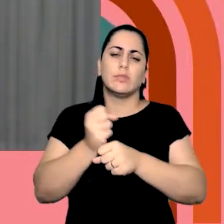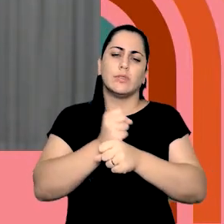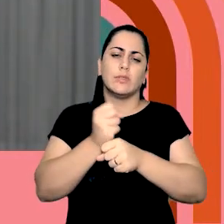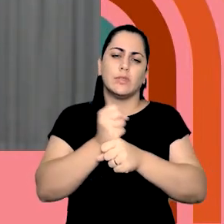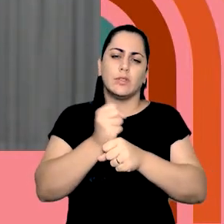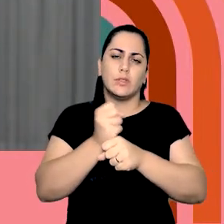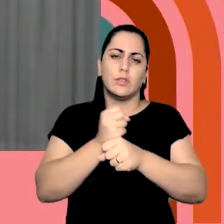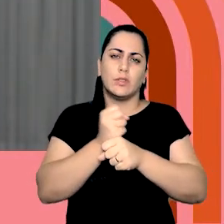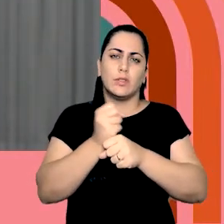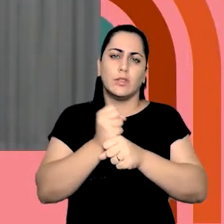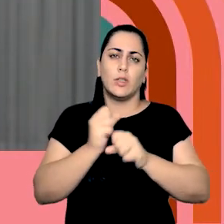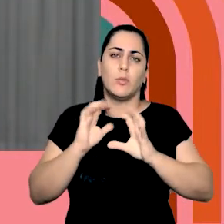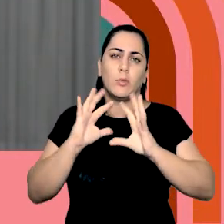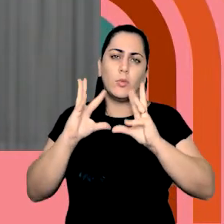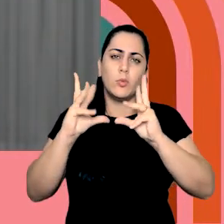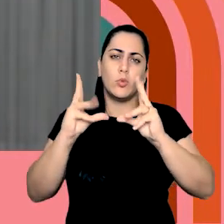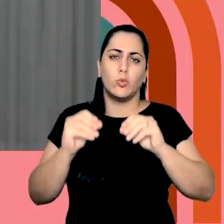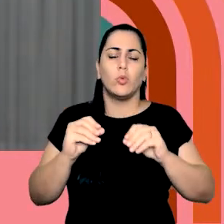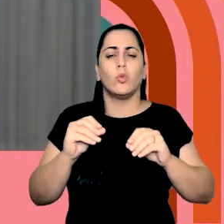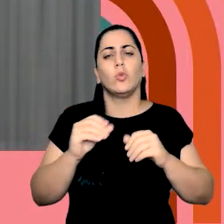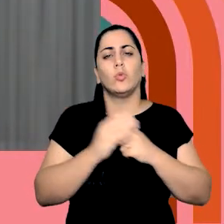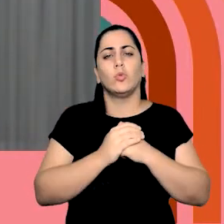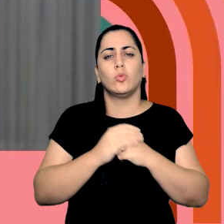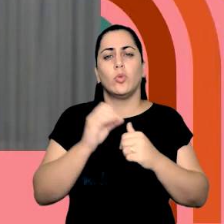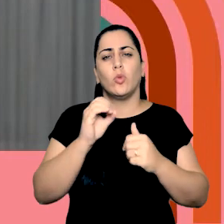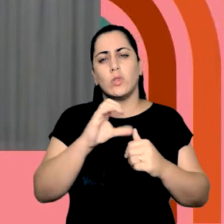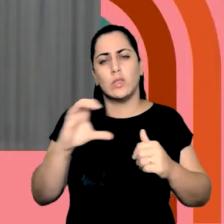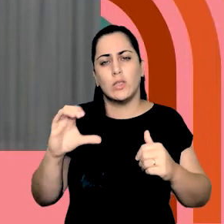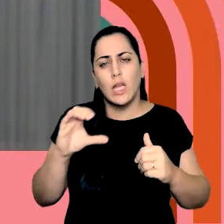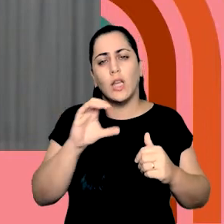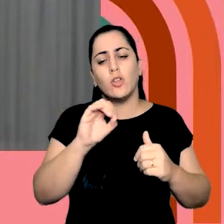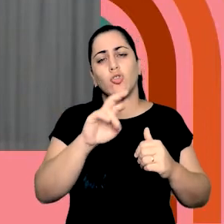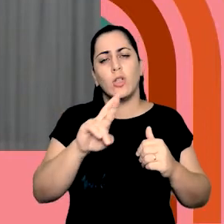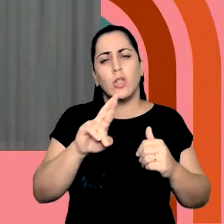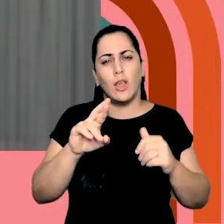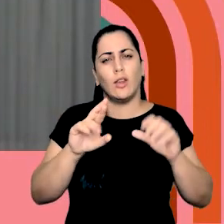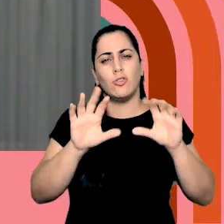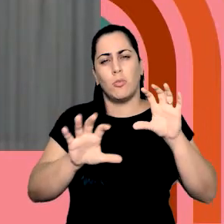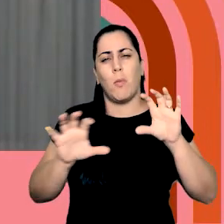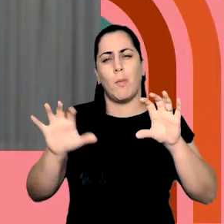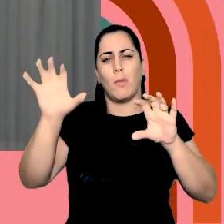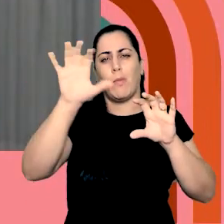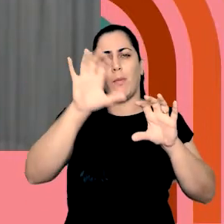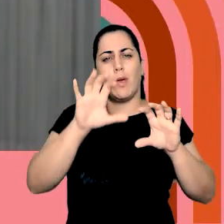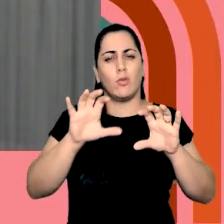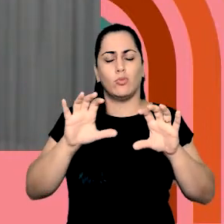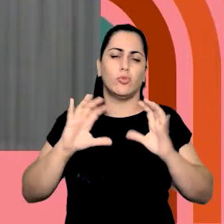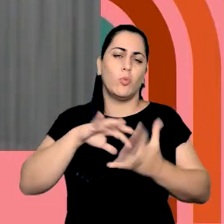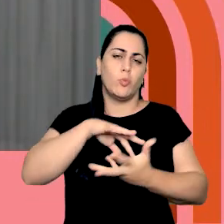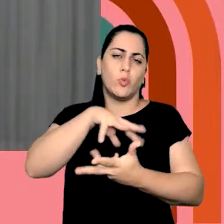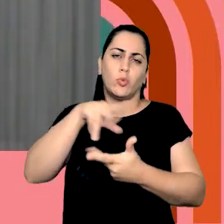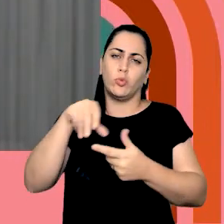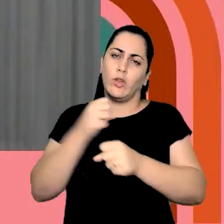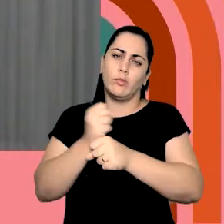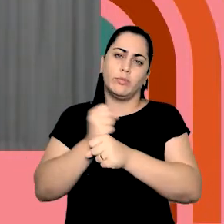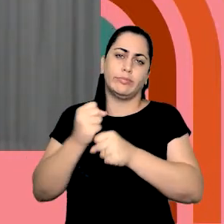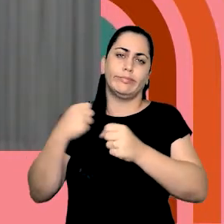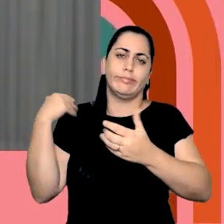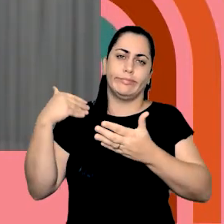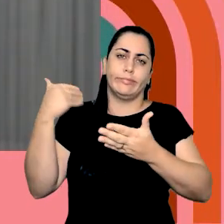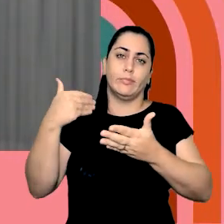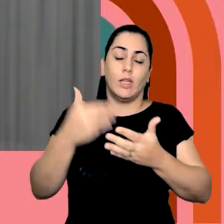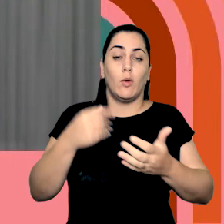por todo o Ocidente, o Oriente, que vem junto com a humanidade há muito tempo. Então, essa